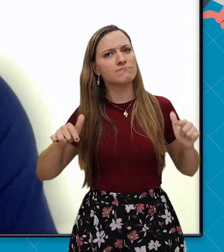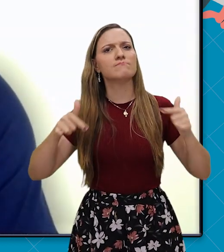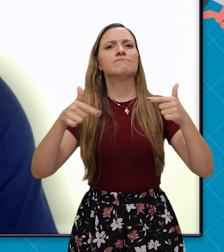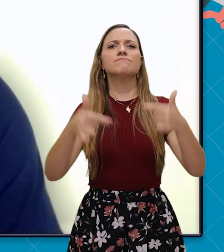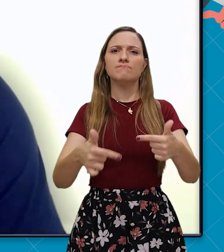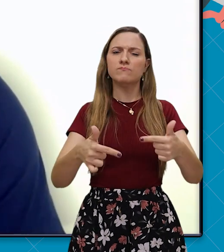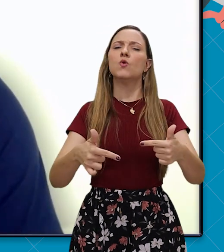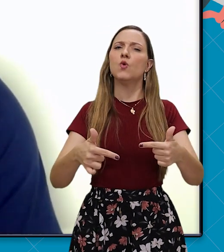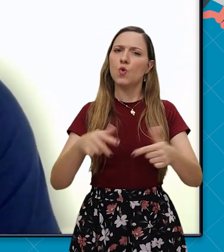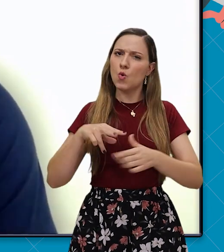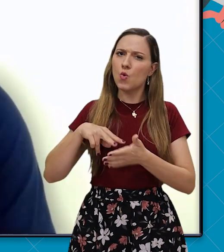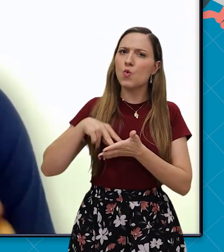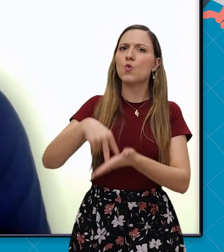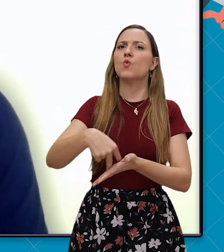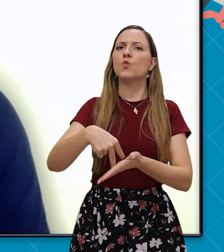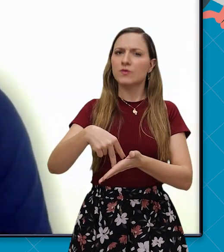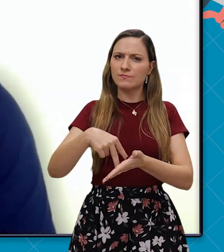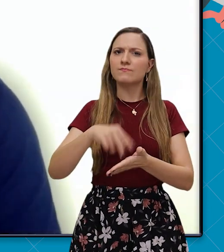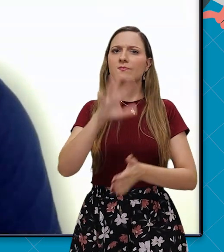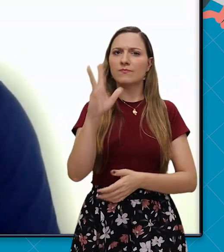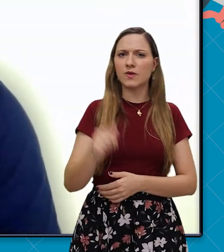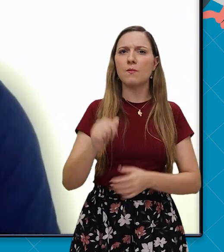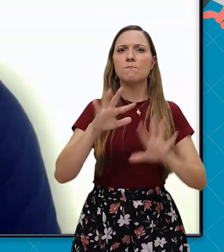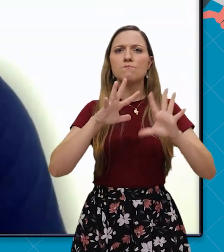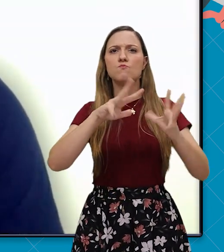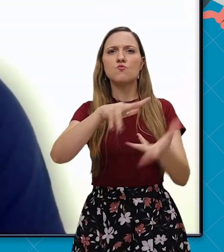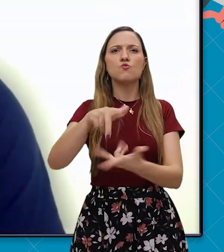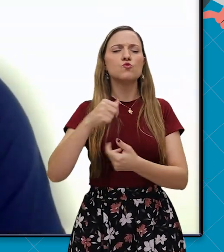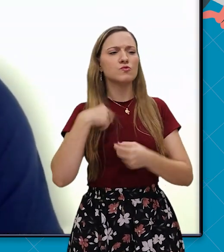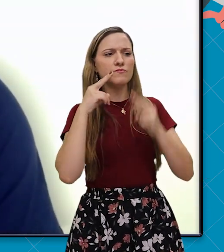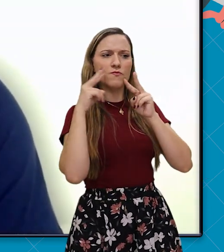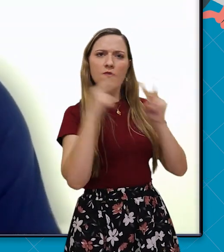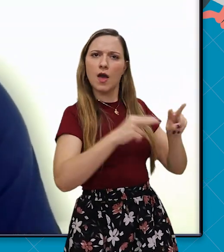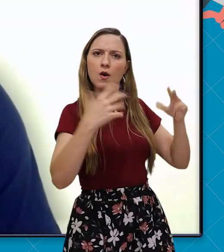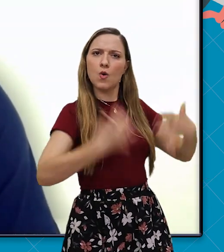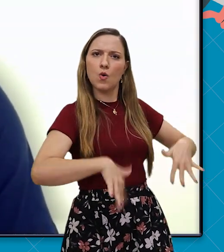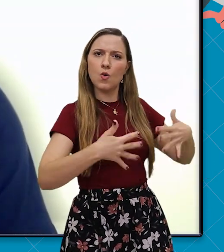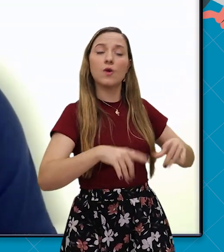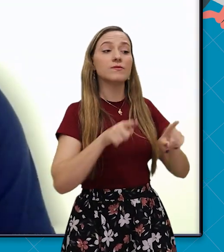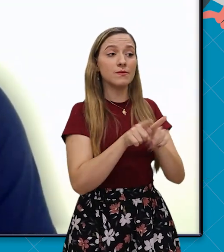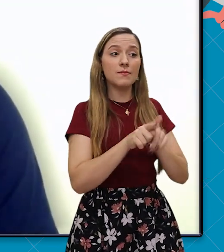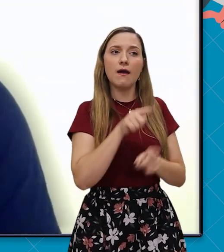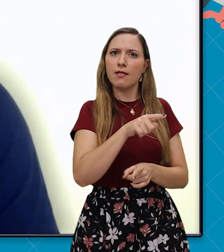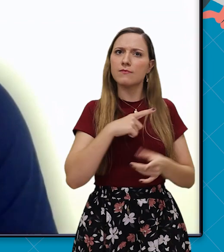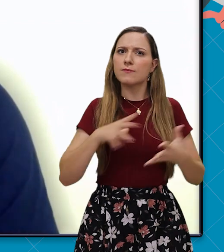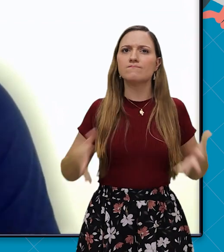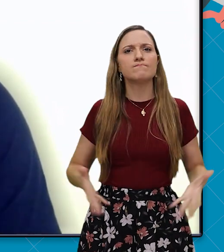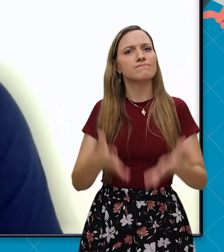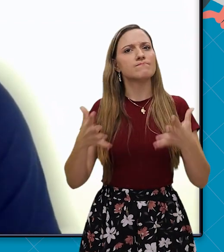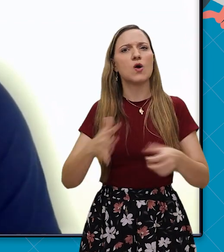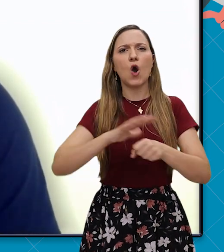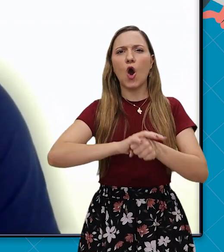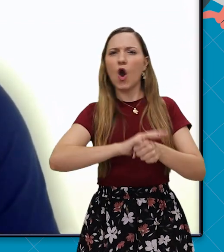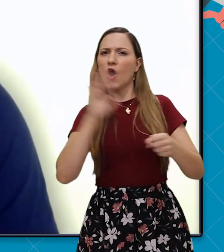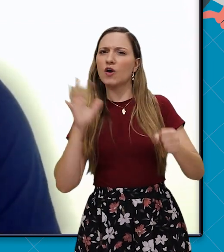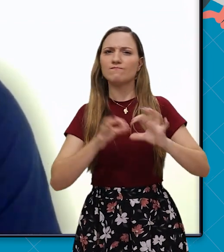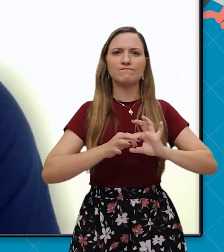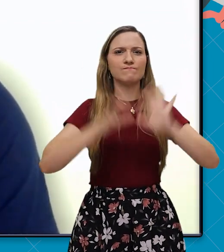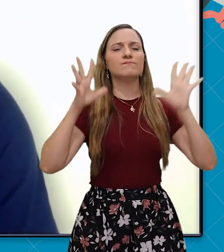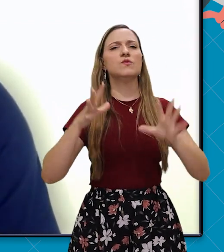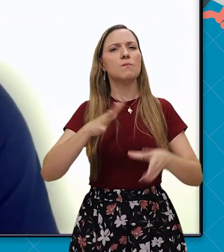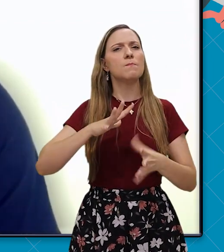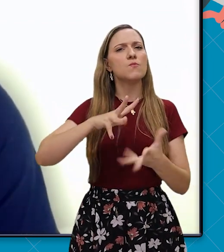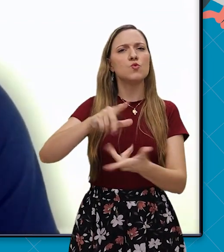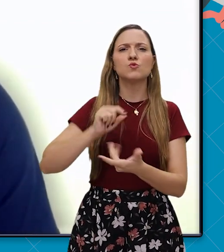militância africana e do resto do mundo. E ainda viria a inspirar a luta contra o colonialismo